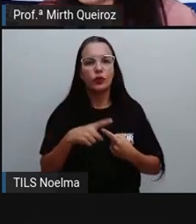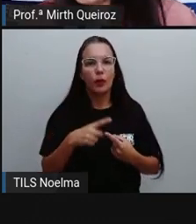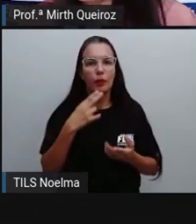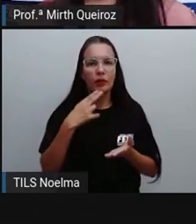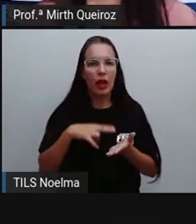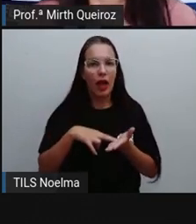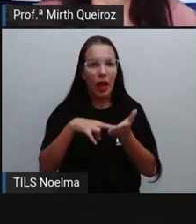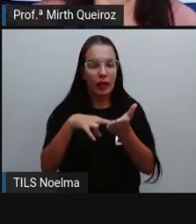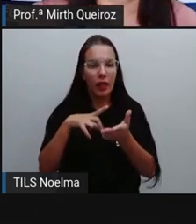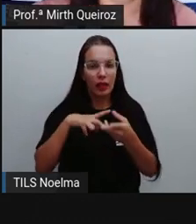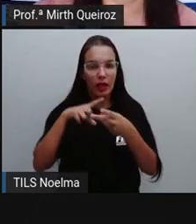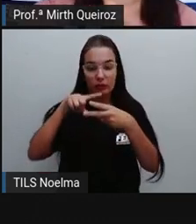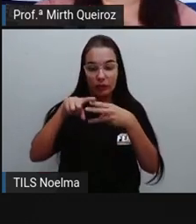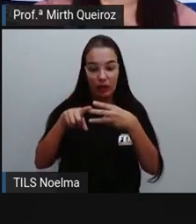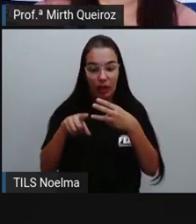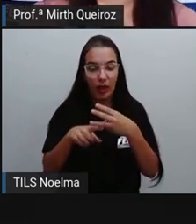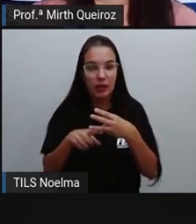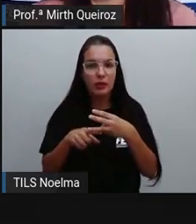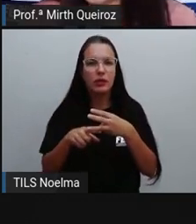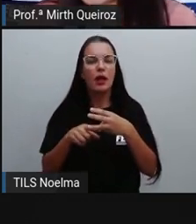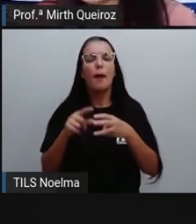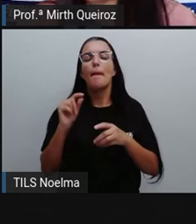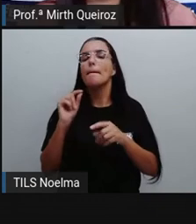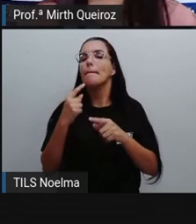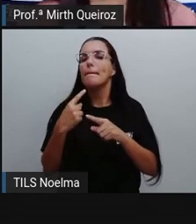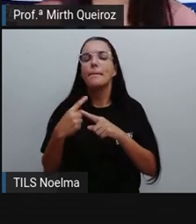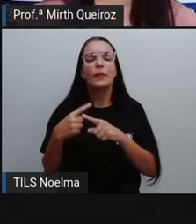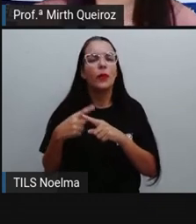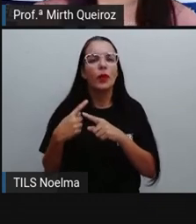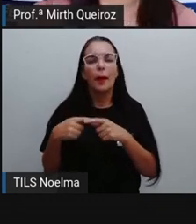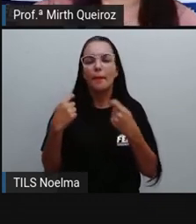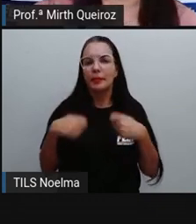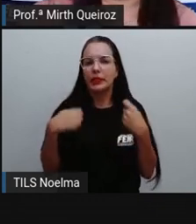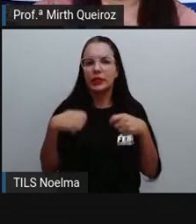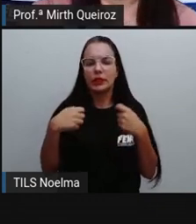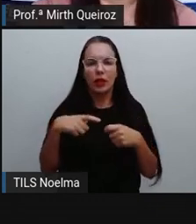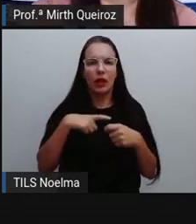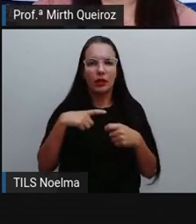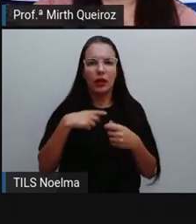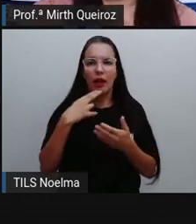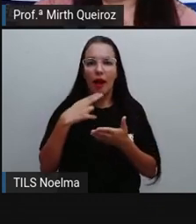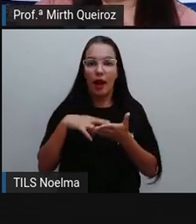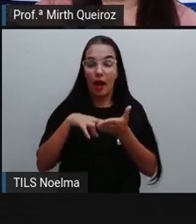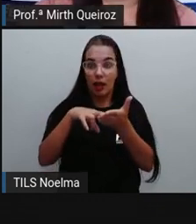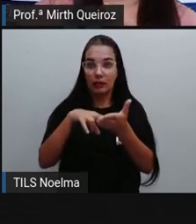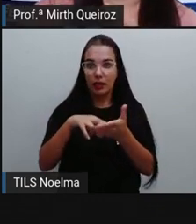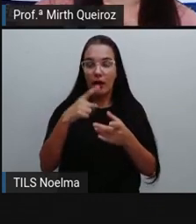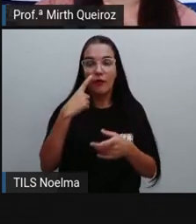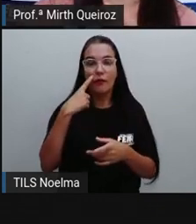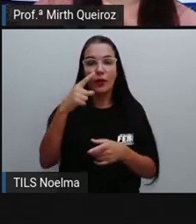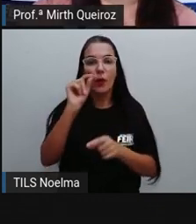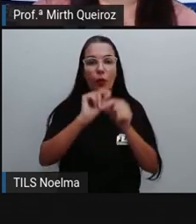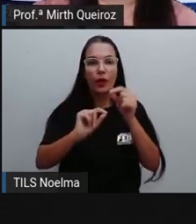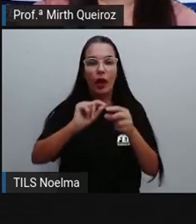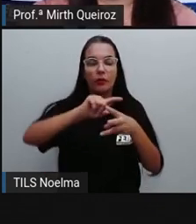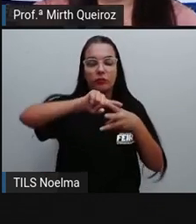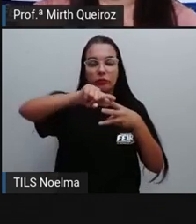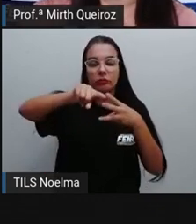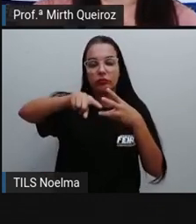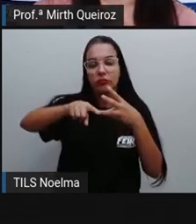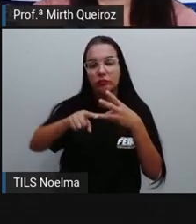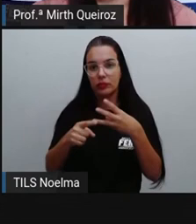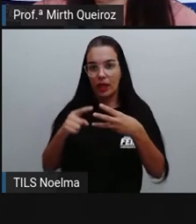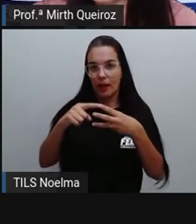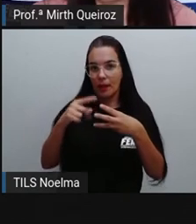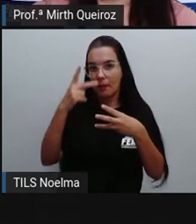a gente tem, para que serve uma carta. Vimos que a carta é dividida em três grupos, né? Nós temos a carta pessoal,